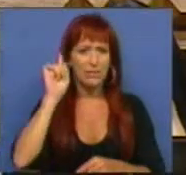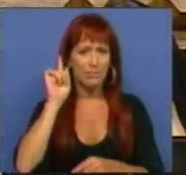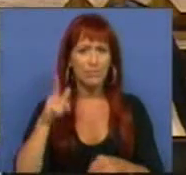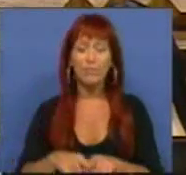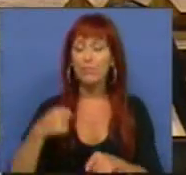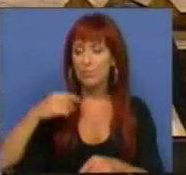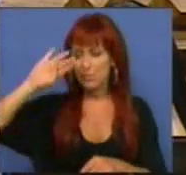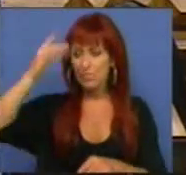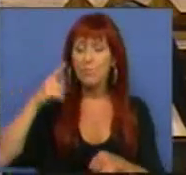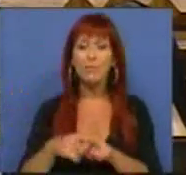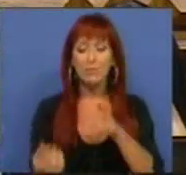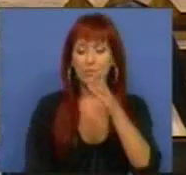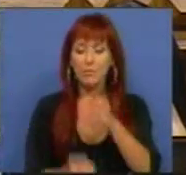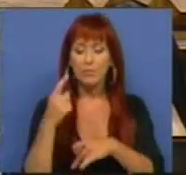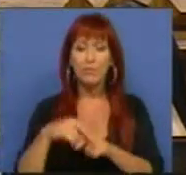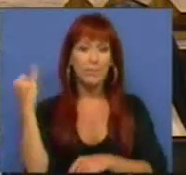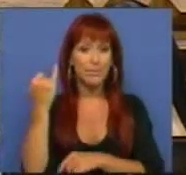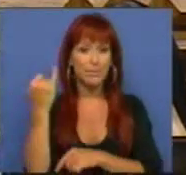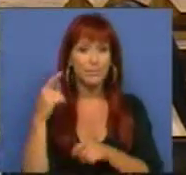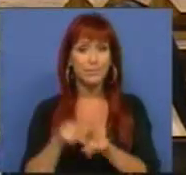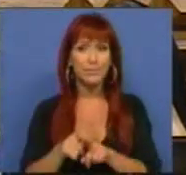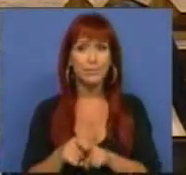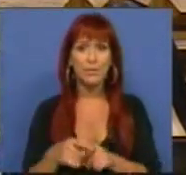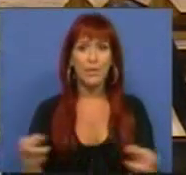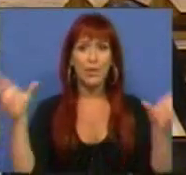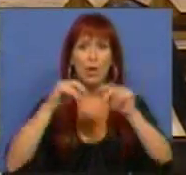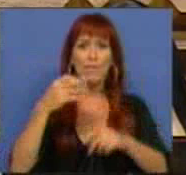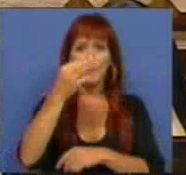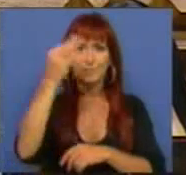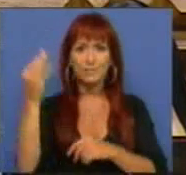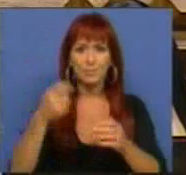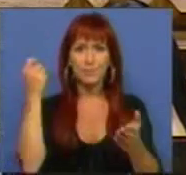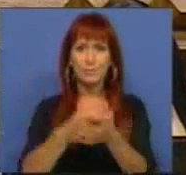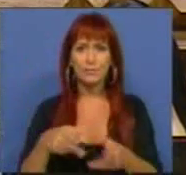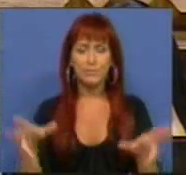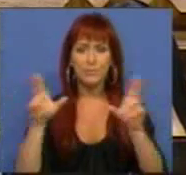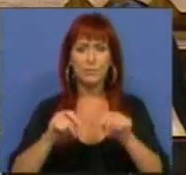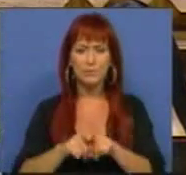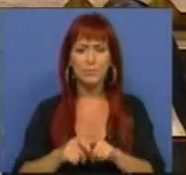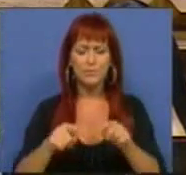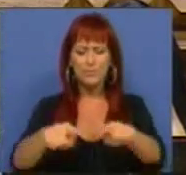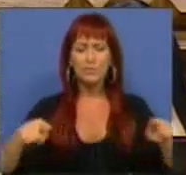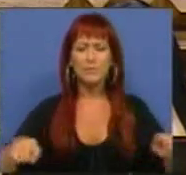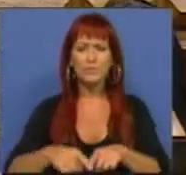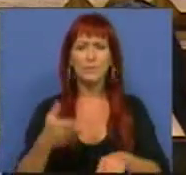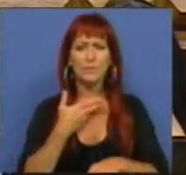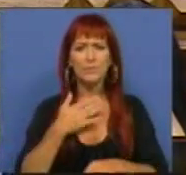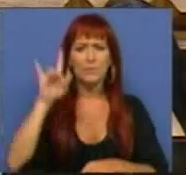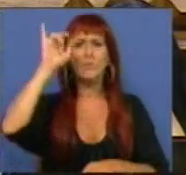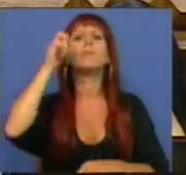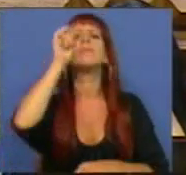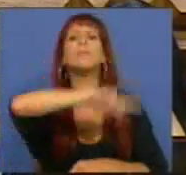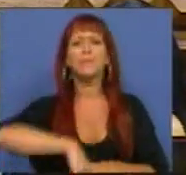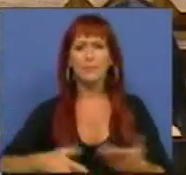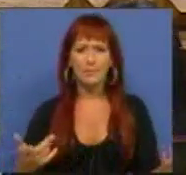ficámos a saber que foi criada artificialmente uma nova taxa, um novo espaço de dívida, e imagina